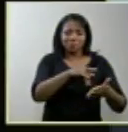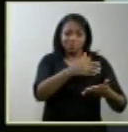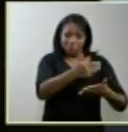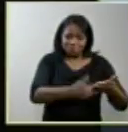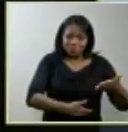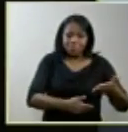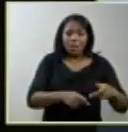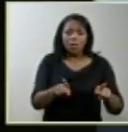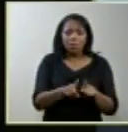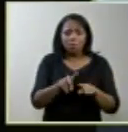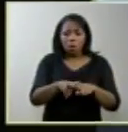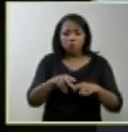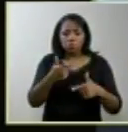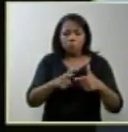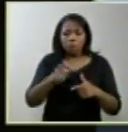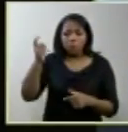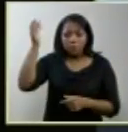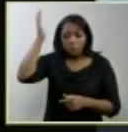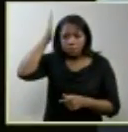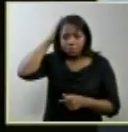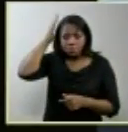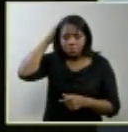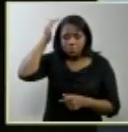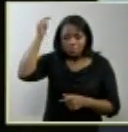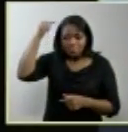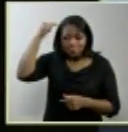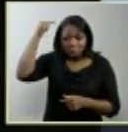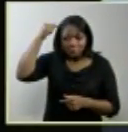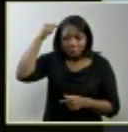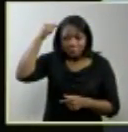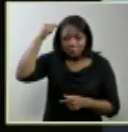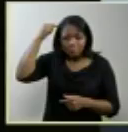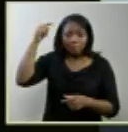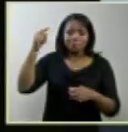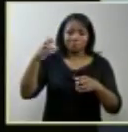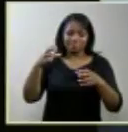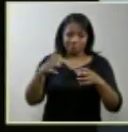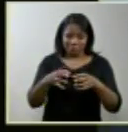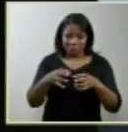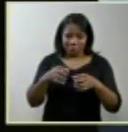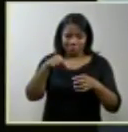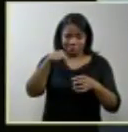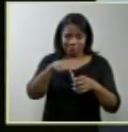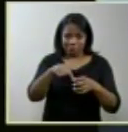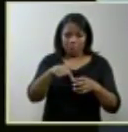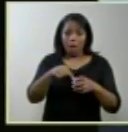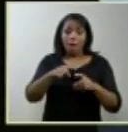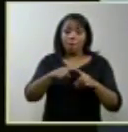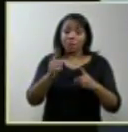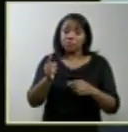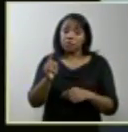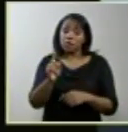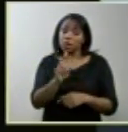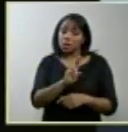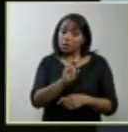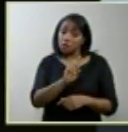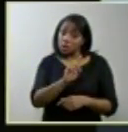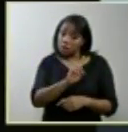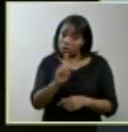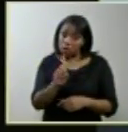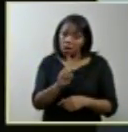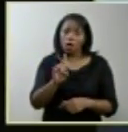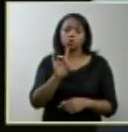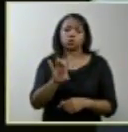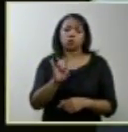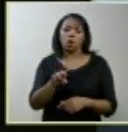e elas querem descrevê-la em termos acolhedores para suas próprias vidas em não em nome de dogmas religiosos